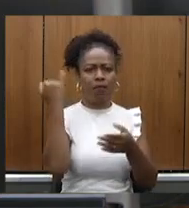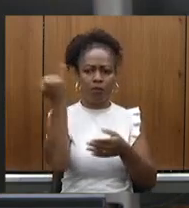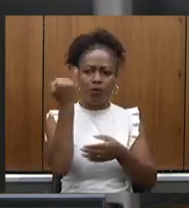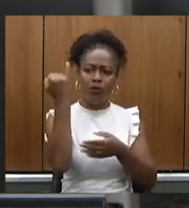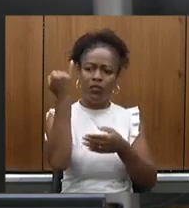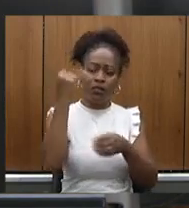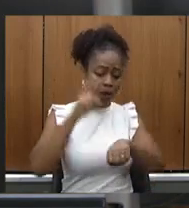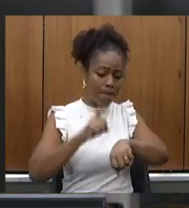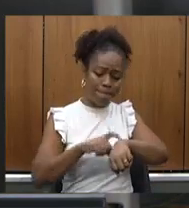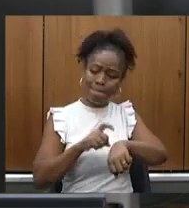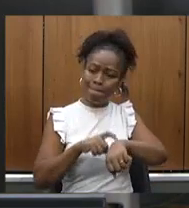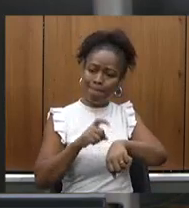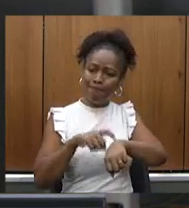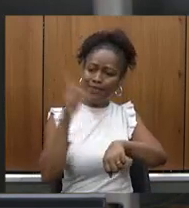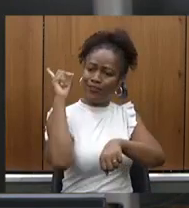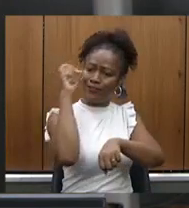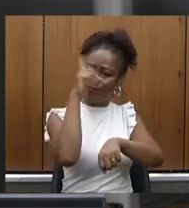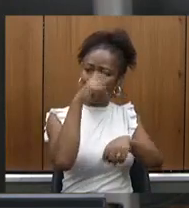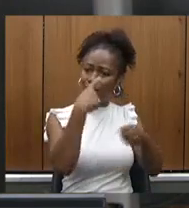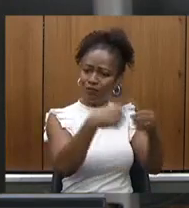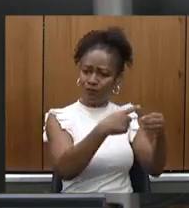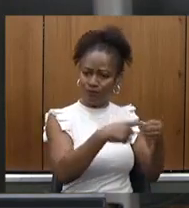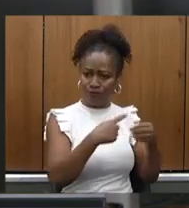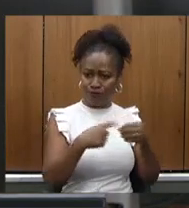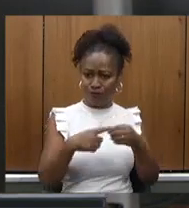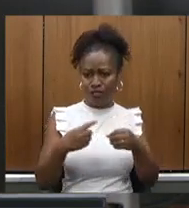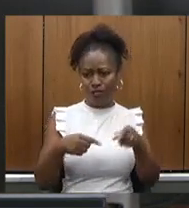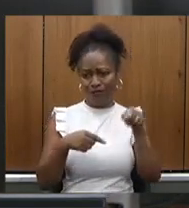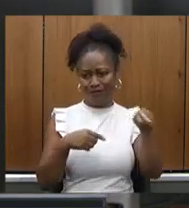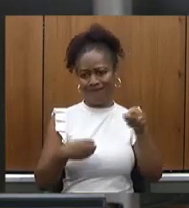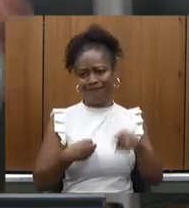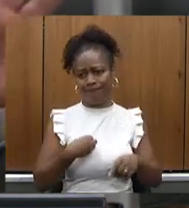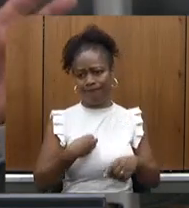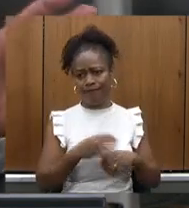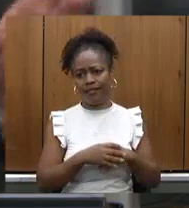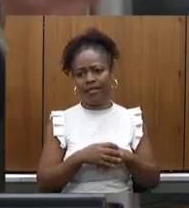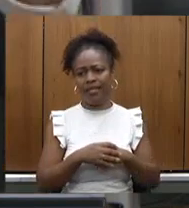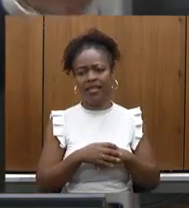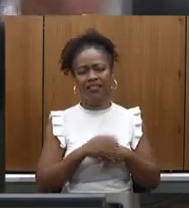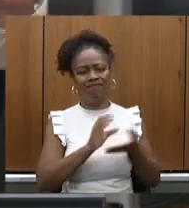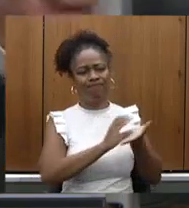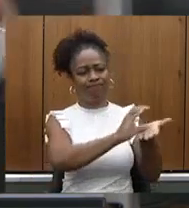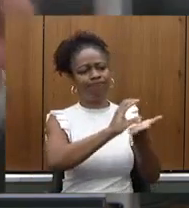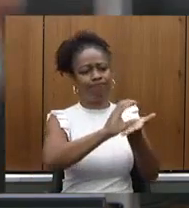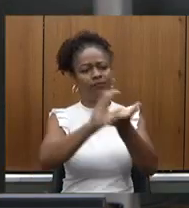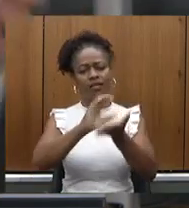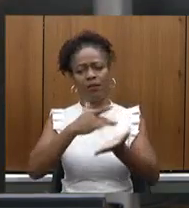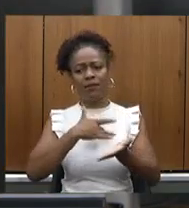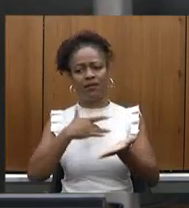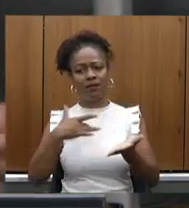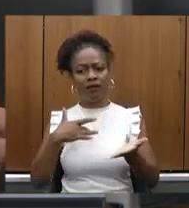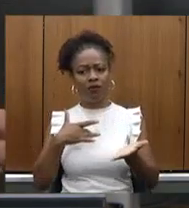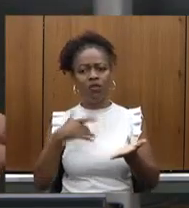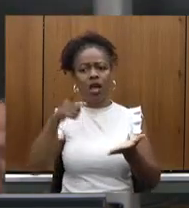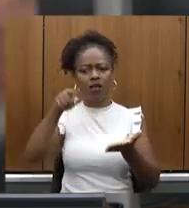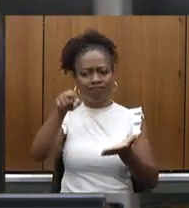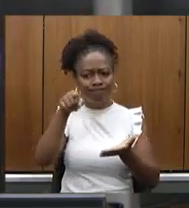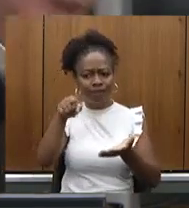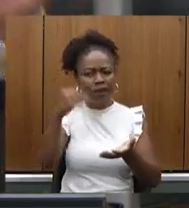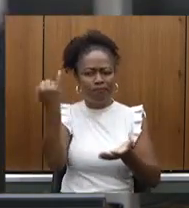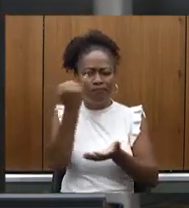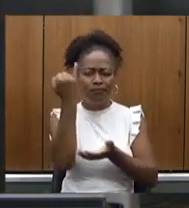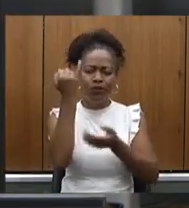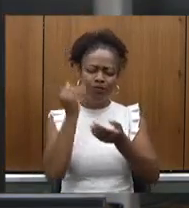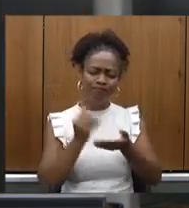difícil que os municípios estavam vivendo quanto a que os repassos para a saúde vossa excelência foi importante nos